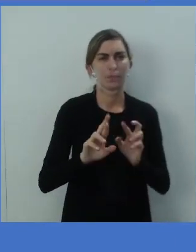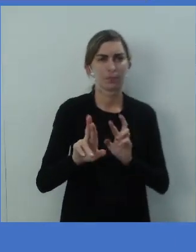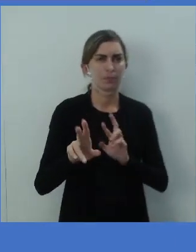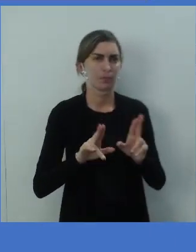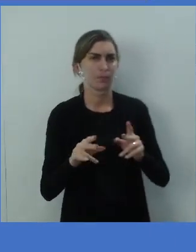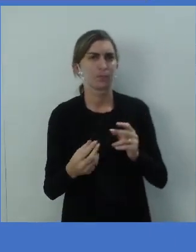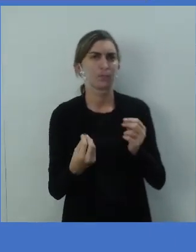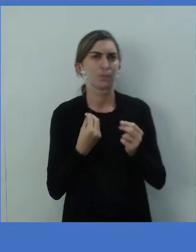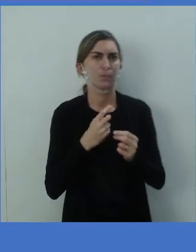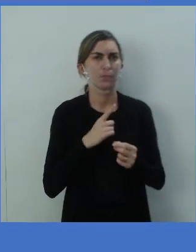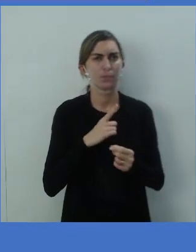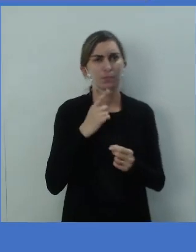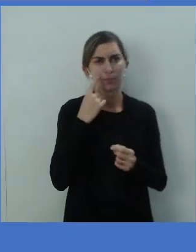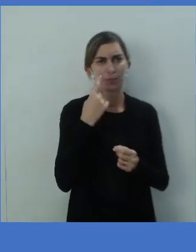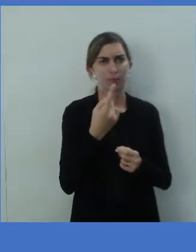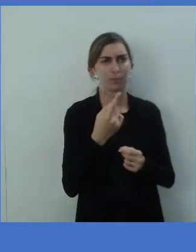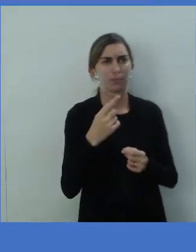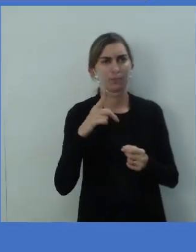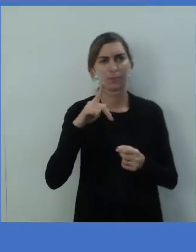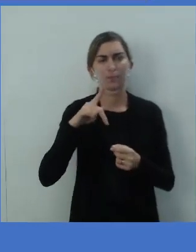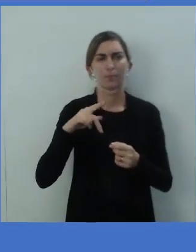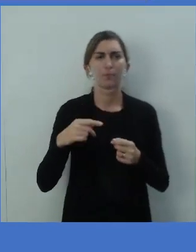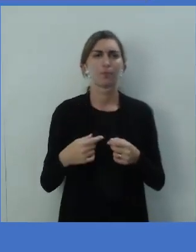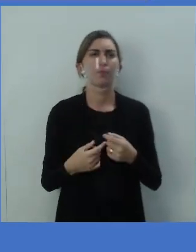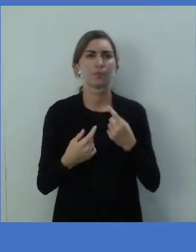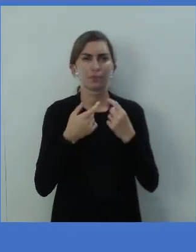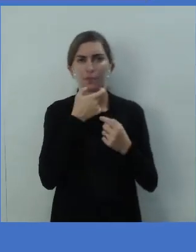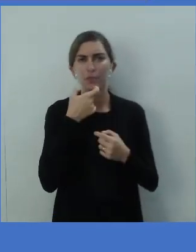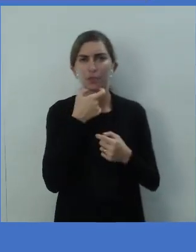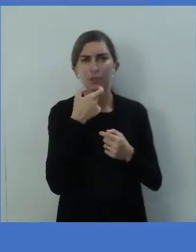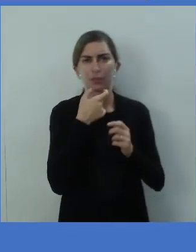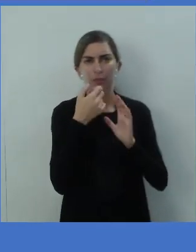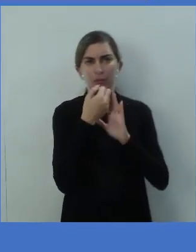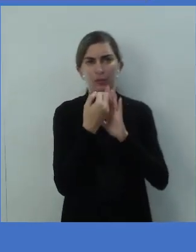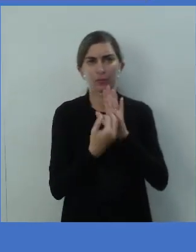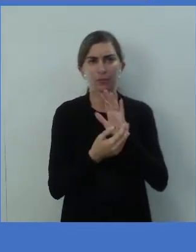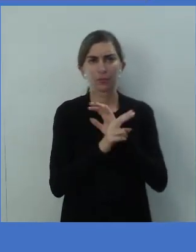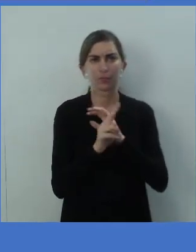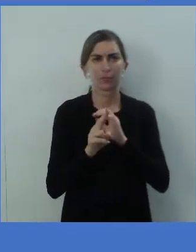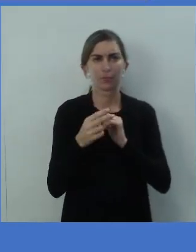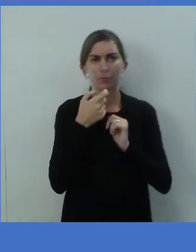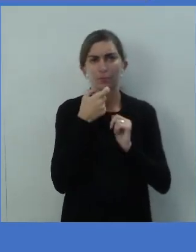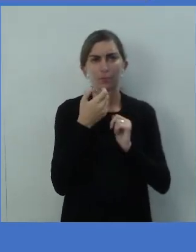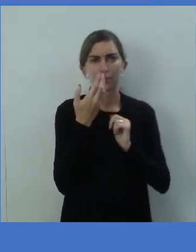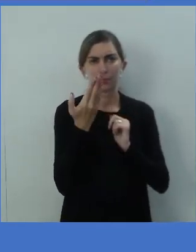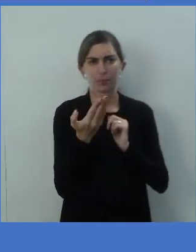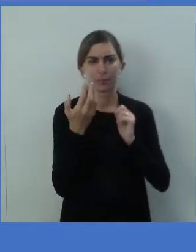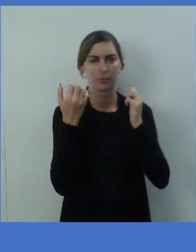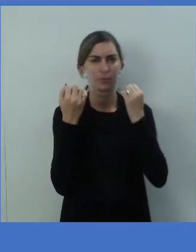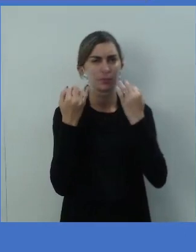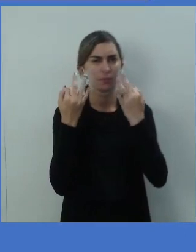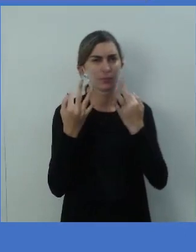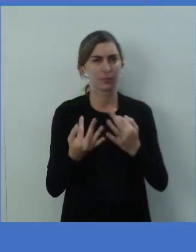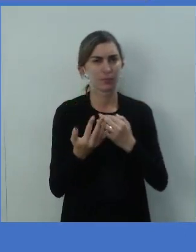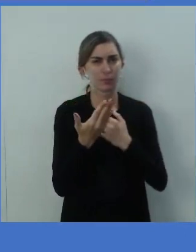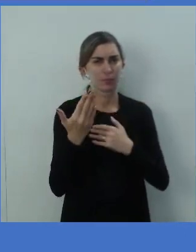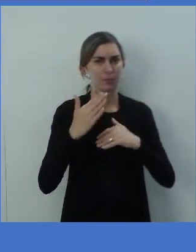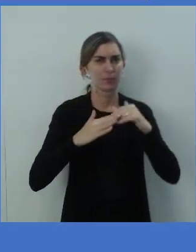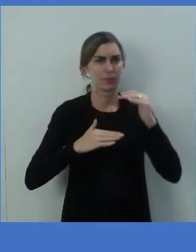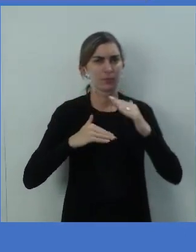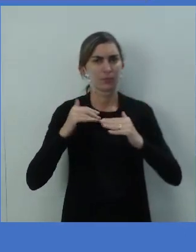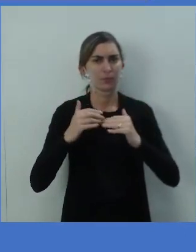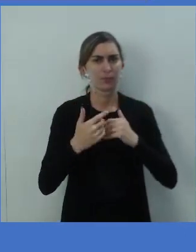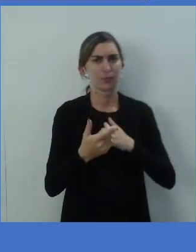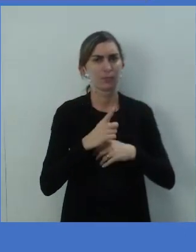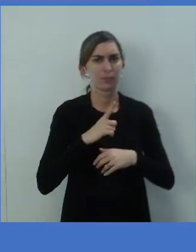Como tem aí, Present, Can vai ser esse poder. Ele pode explicar aí, né? Ability, que você tem